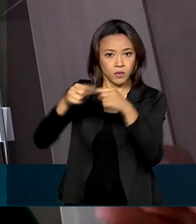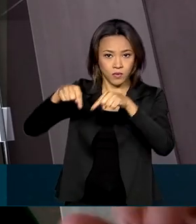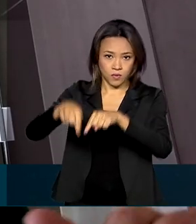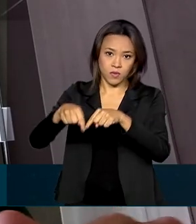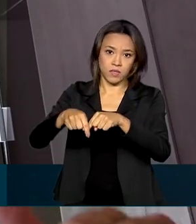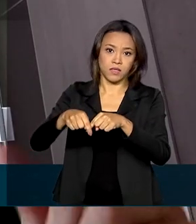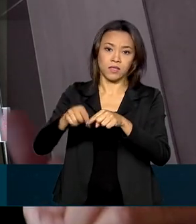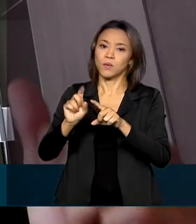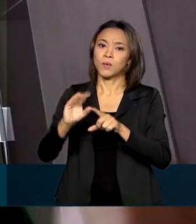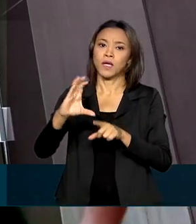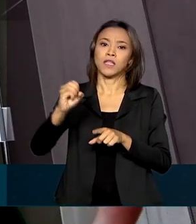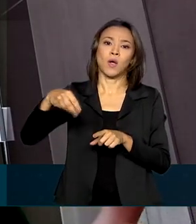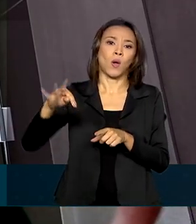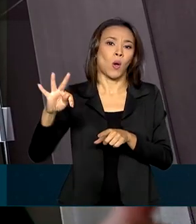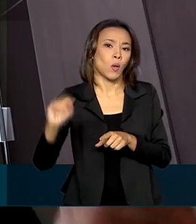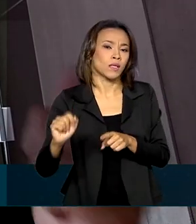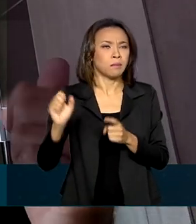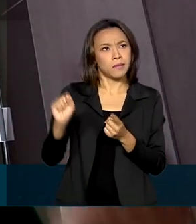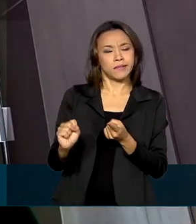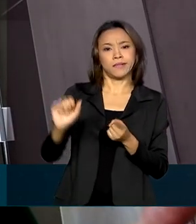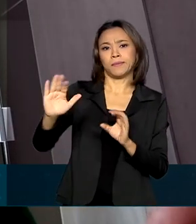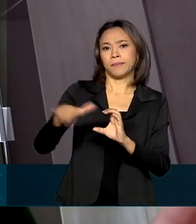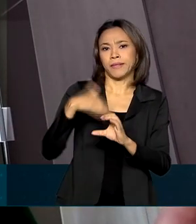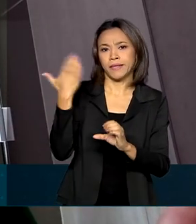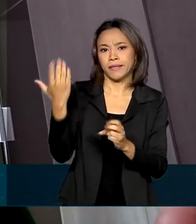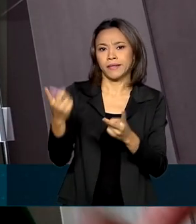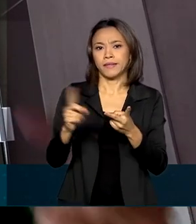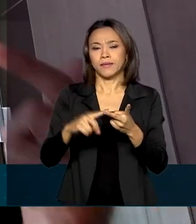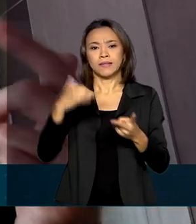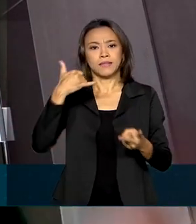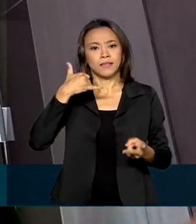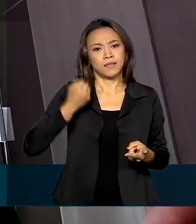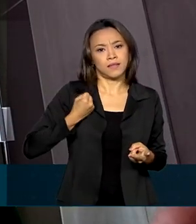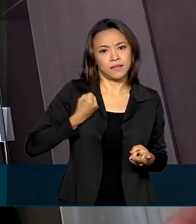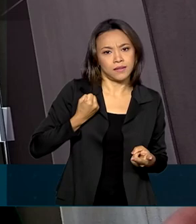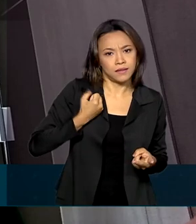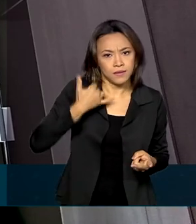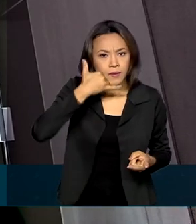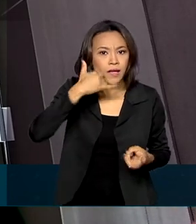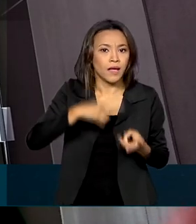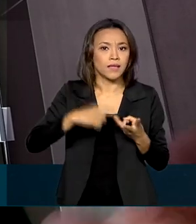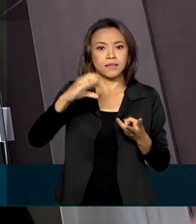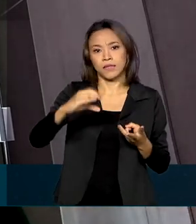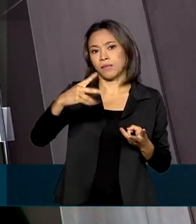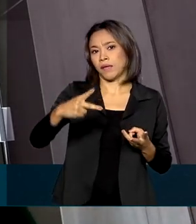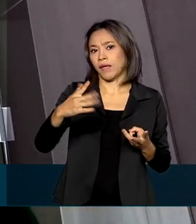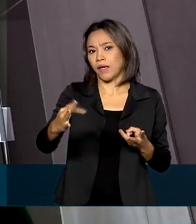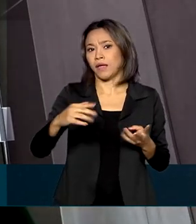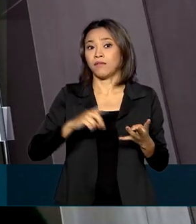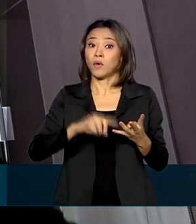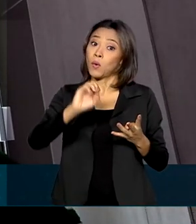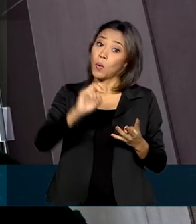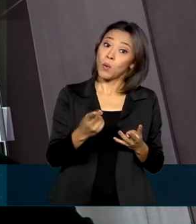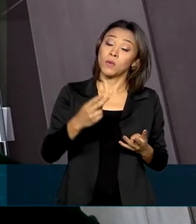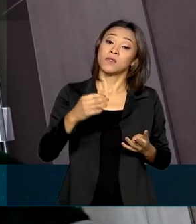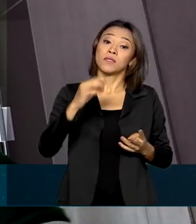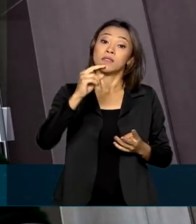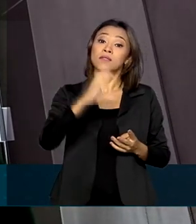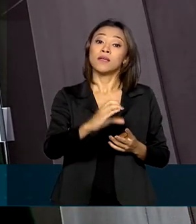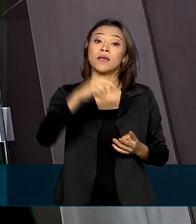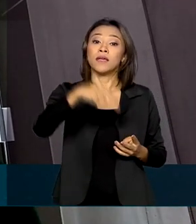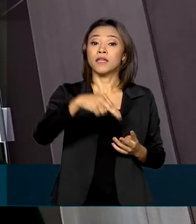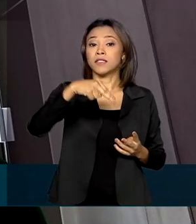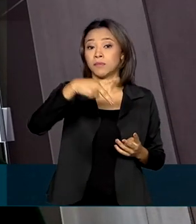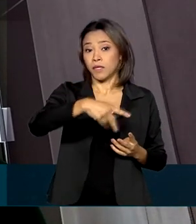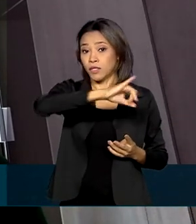E qual é esse elemento? Ele pode ser um e-mail, pode ser um telefone celular, pode ser um CPF, um CNPJ ou uma chave aleatória, que é uma chave que o